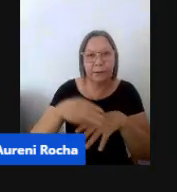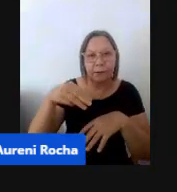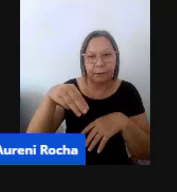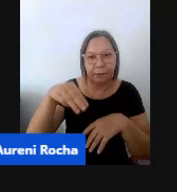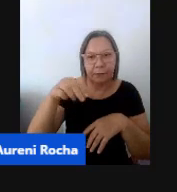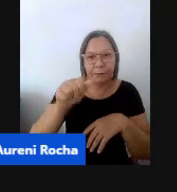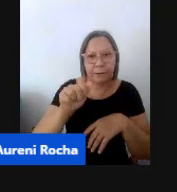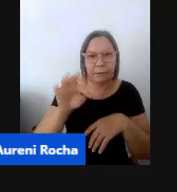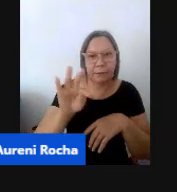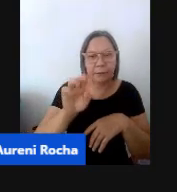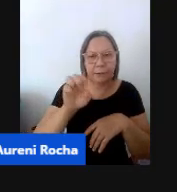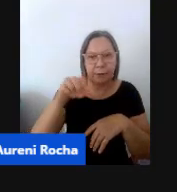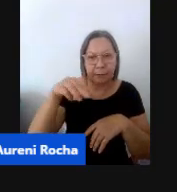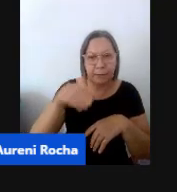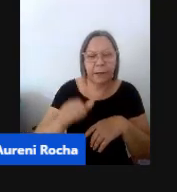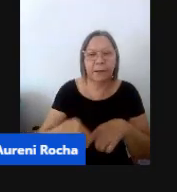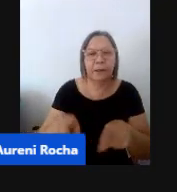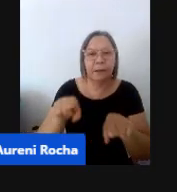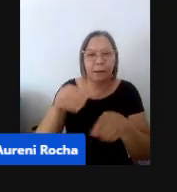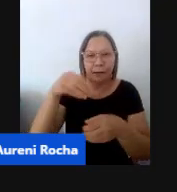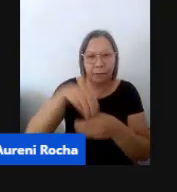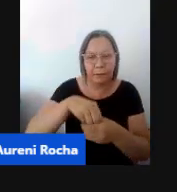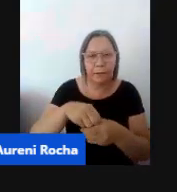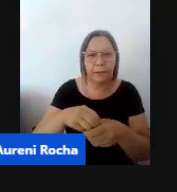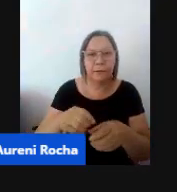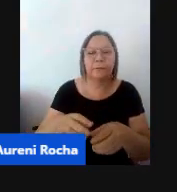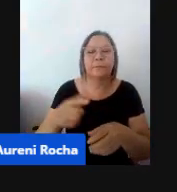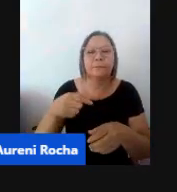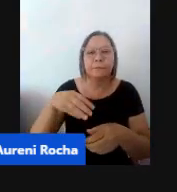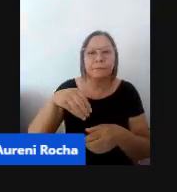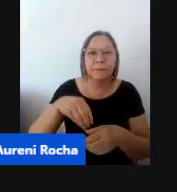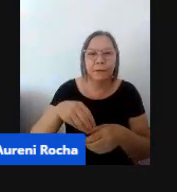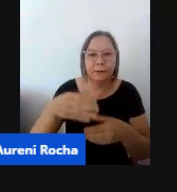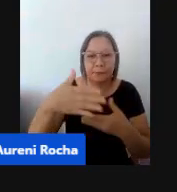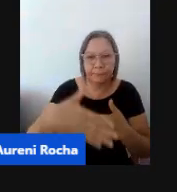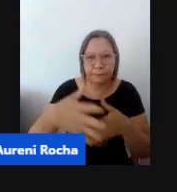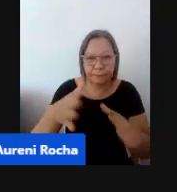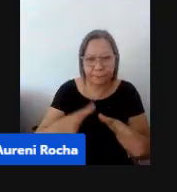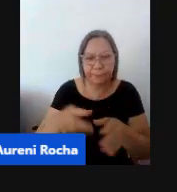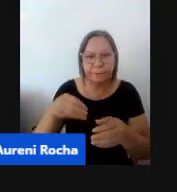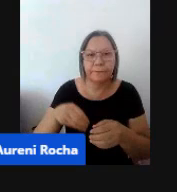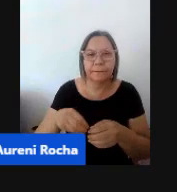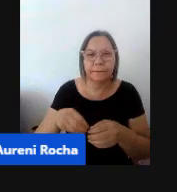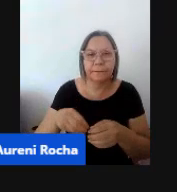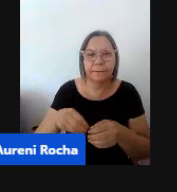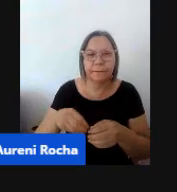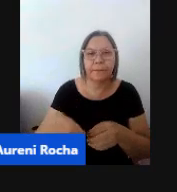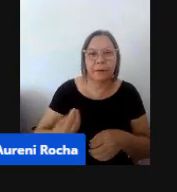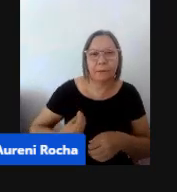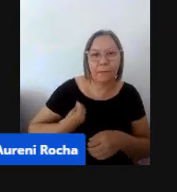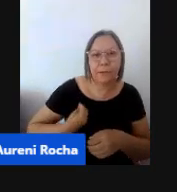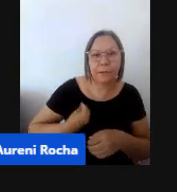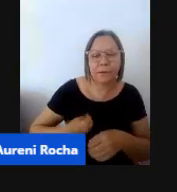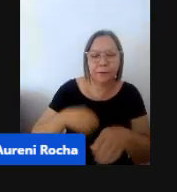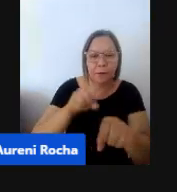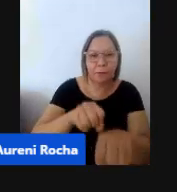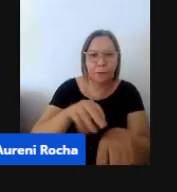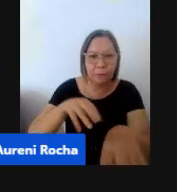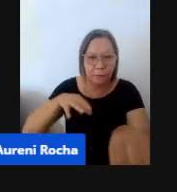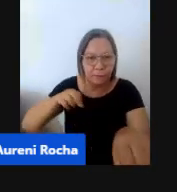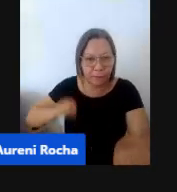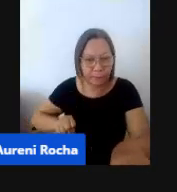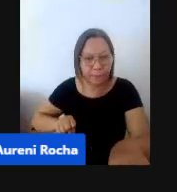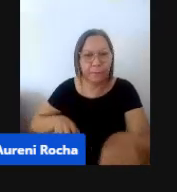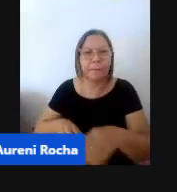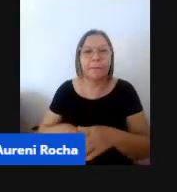contexto das aulas presenciais. A live será apresentada por mim e pela professora Priscila Casalcândia, que compõe a equipe